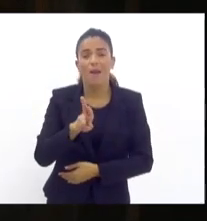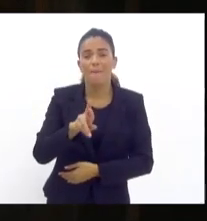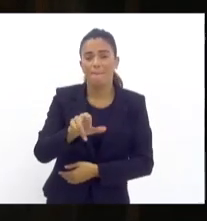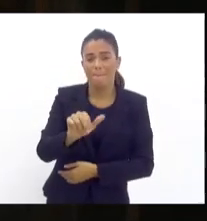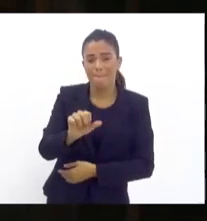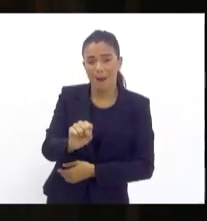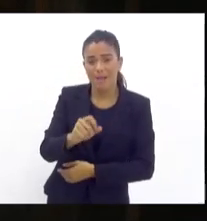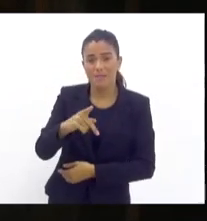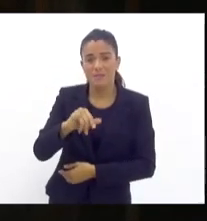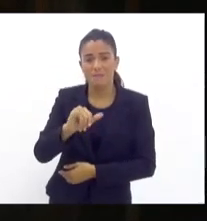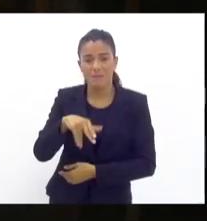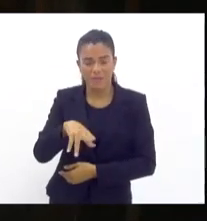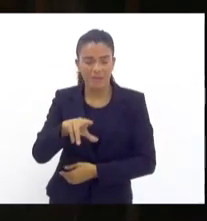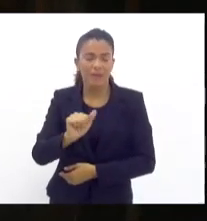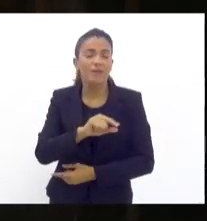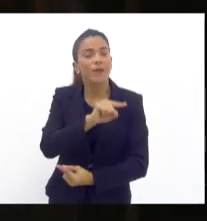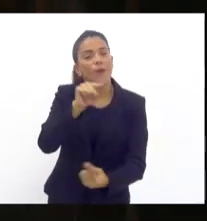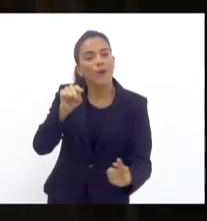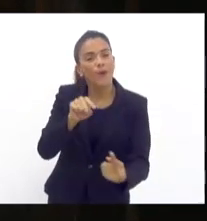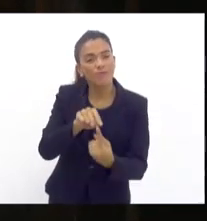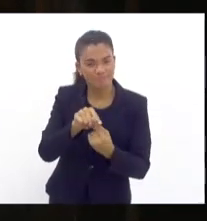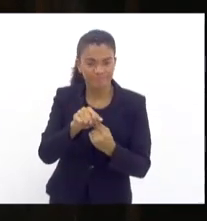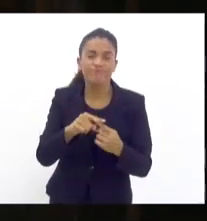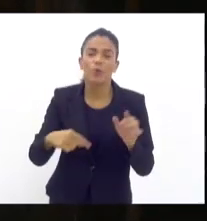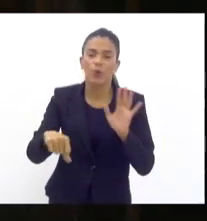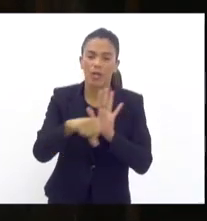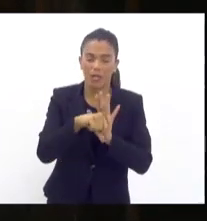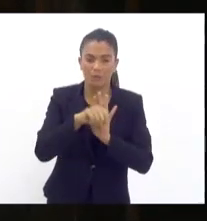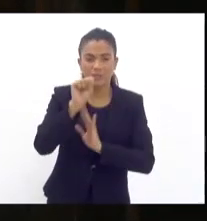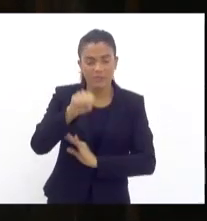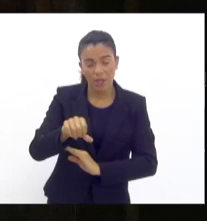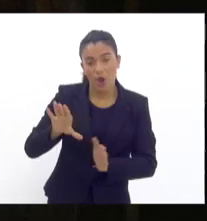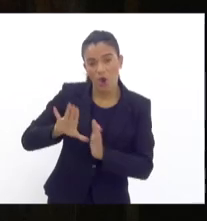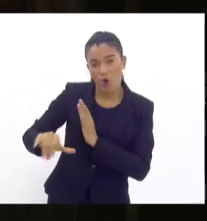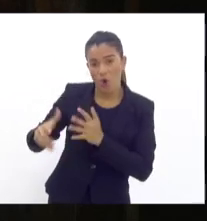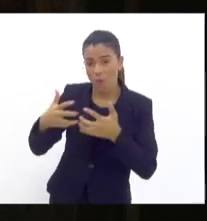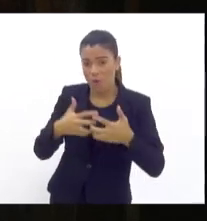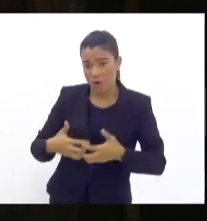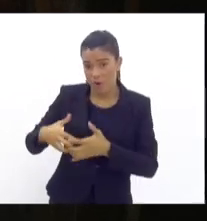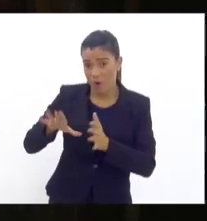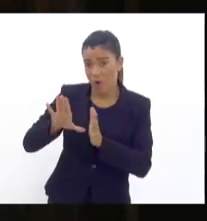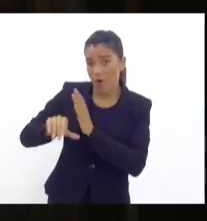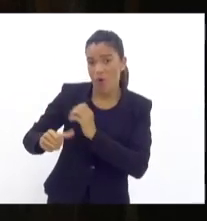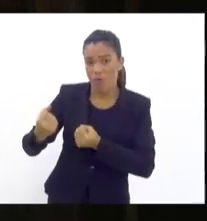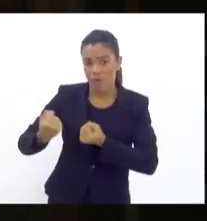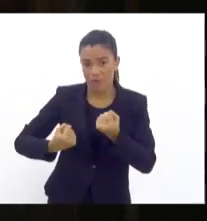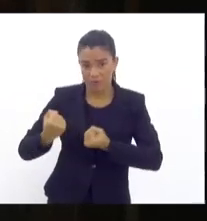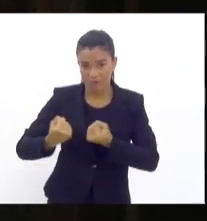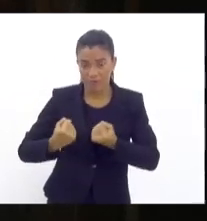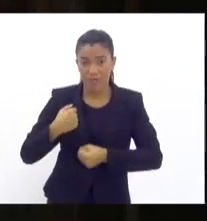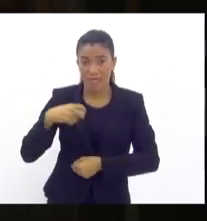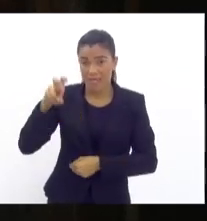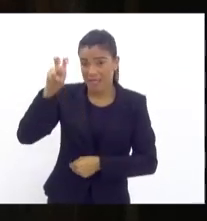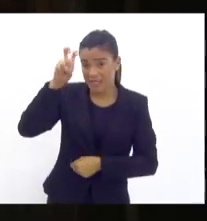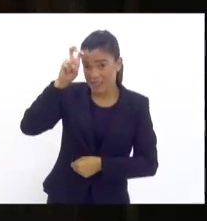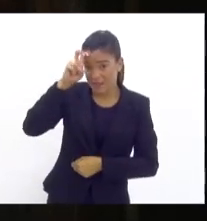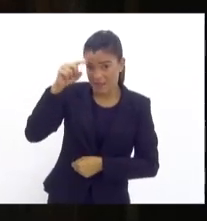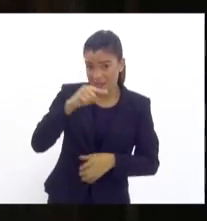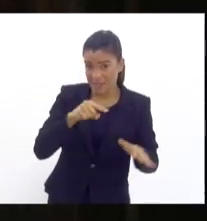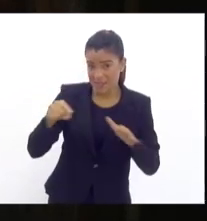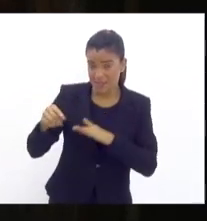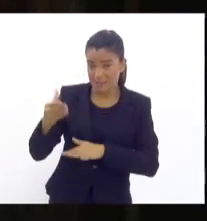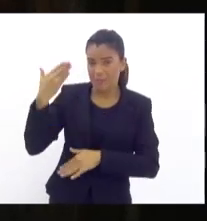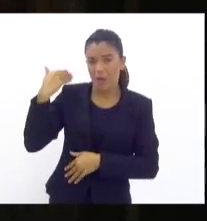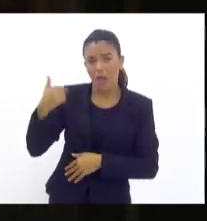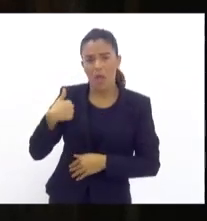drogas, que tem intenção de praticar esses crimes correlatos, como é roubo de cargas, roubo de veículos. Eu estive quinta-feira passada, numa